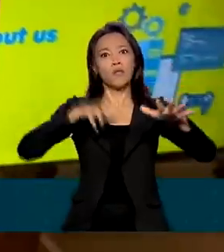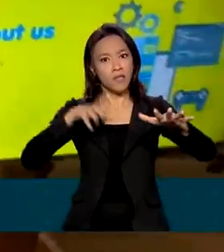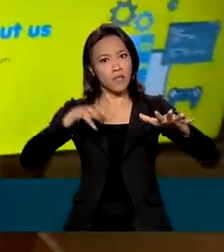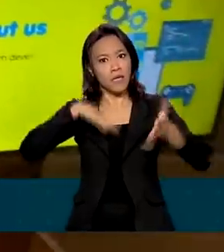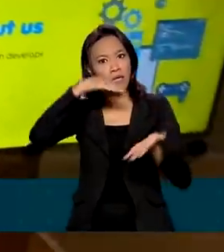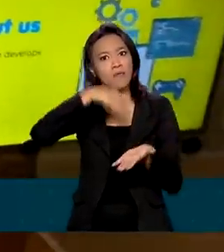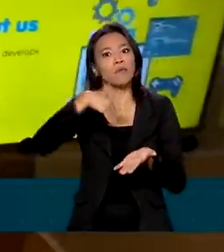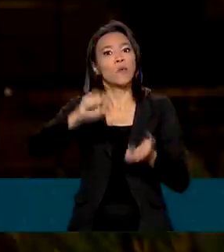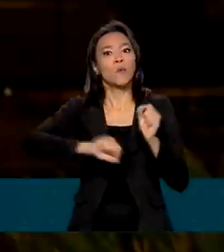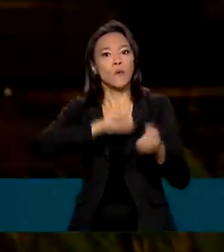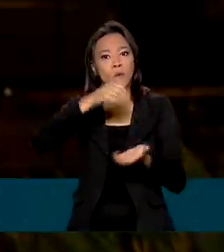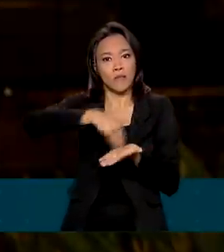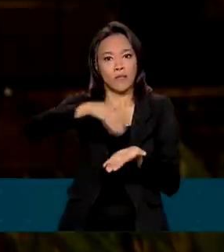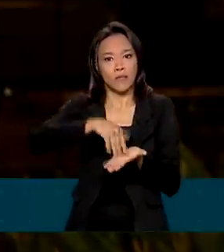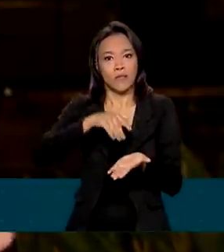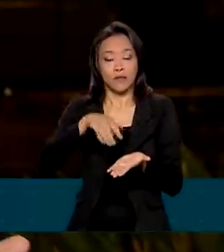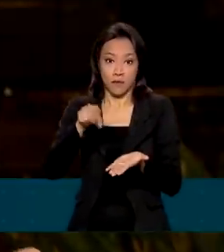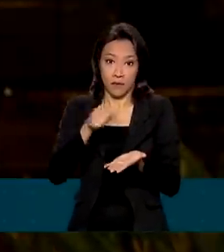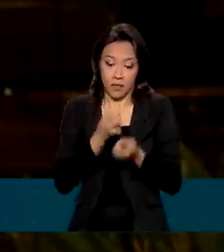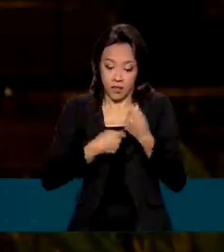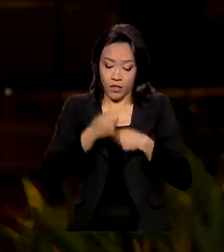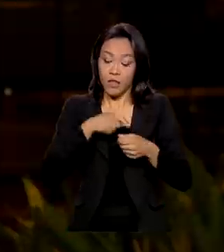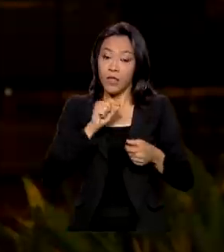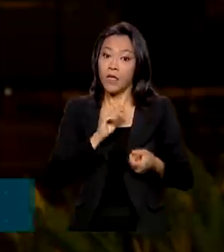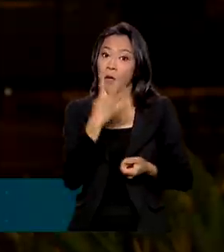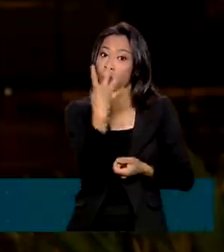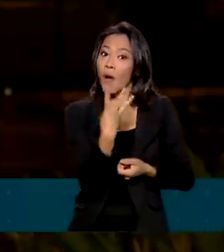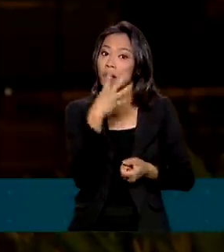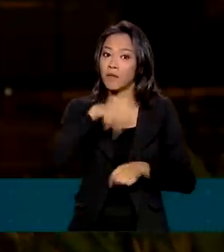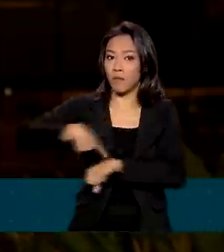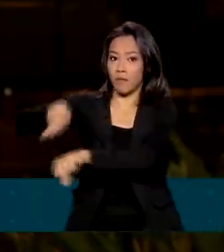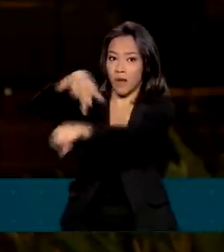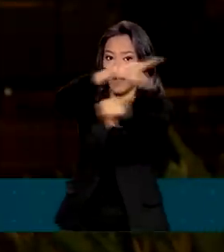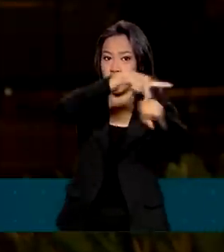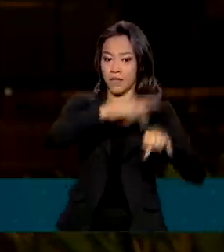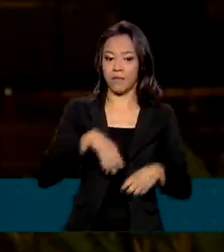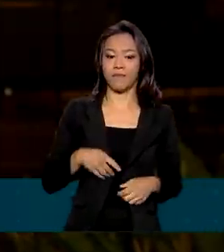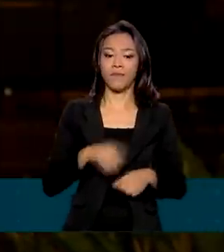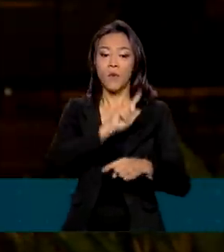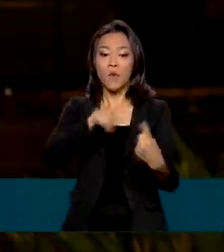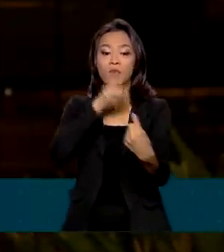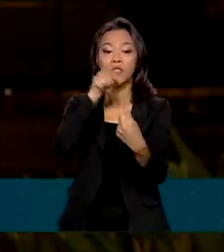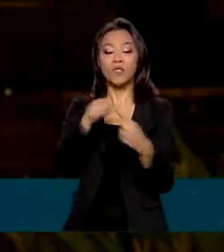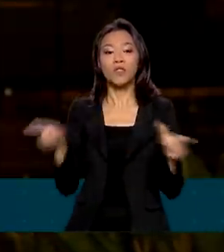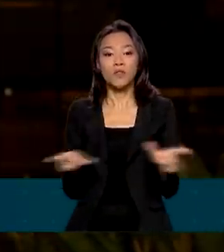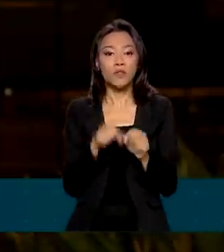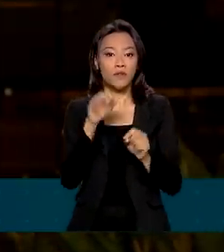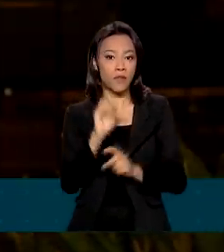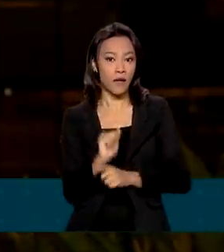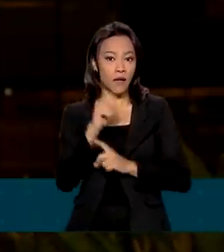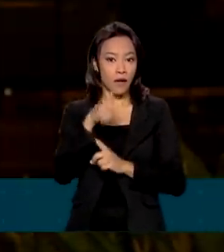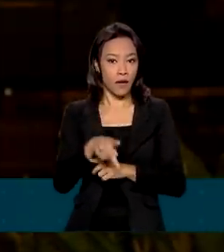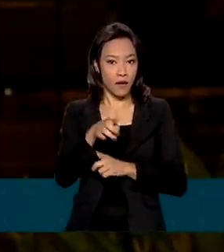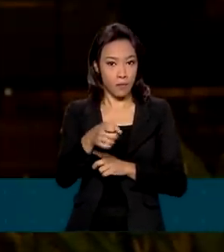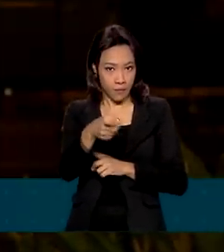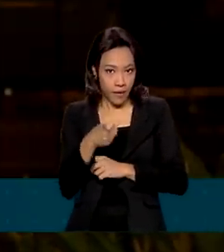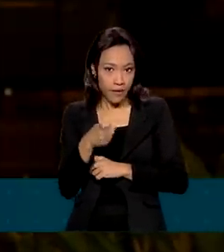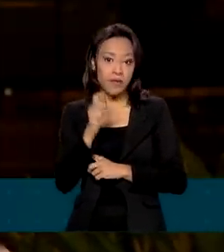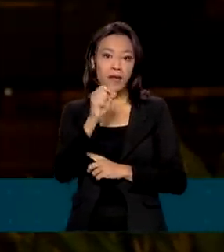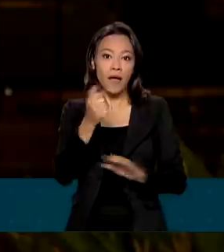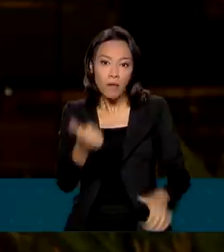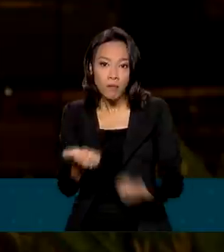em quatro países. Um dos principais objetivos da Apex é apoiar empresas que querem crescer no mercado internacional.